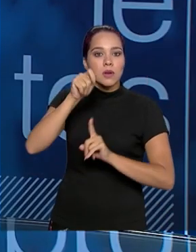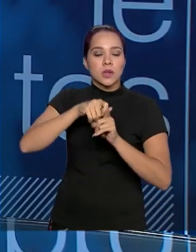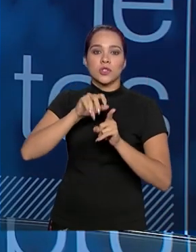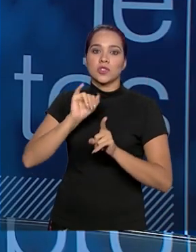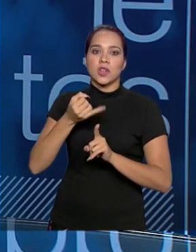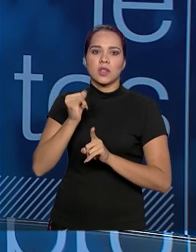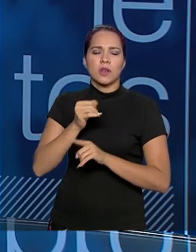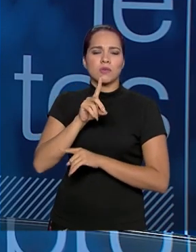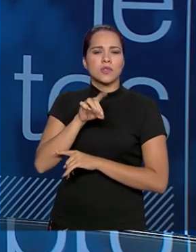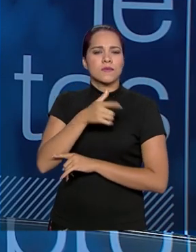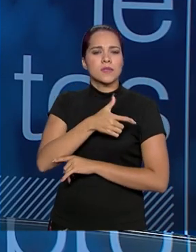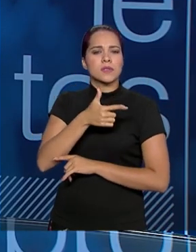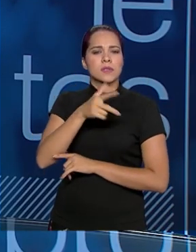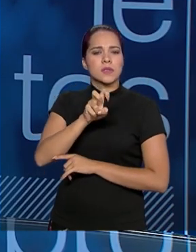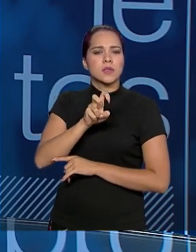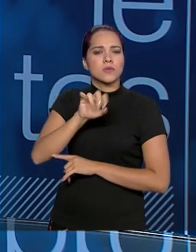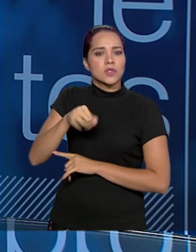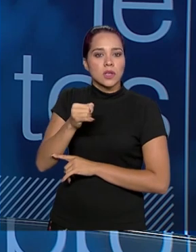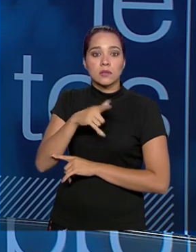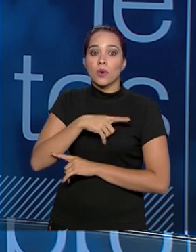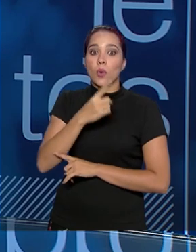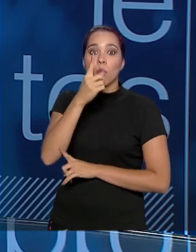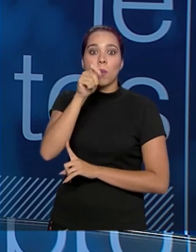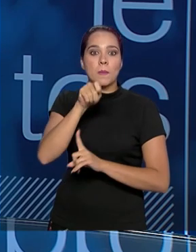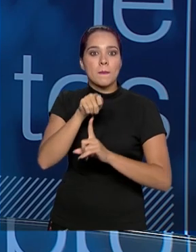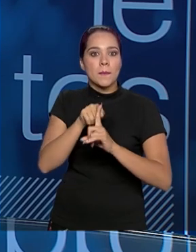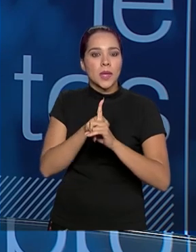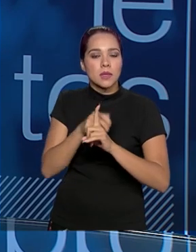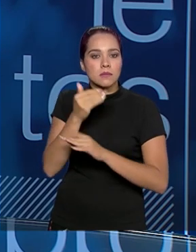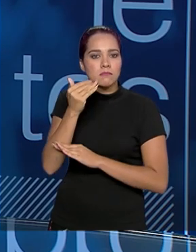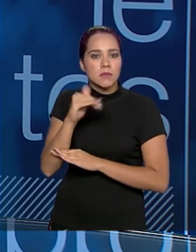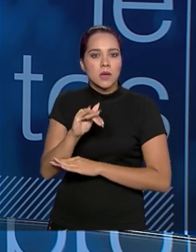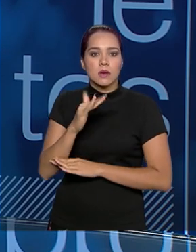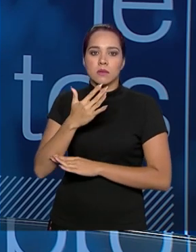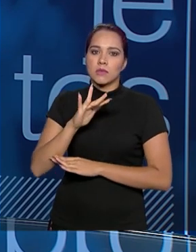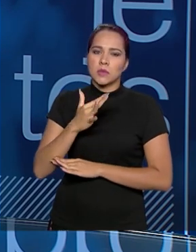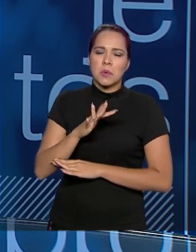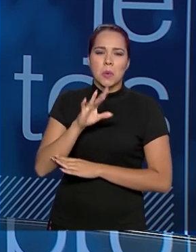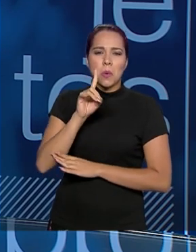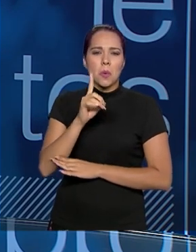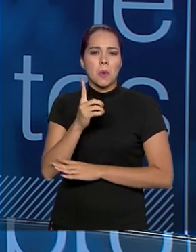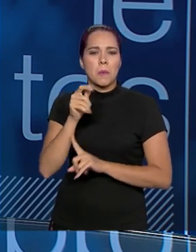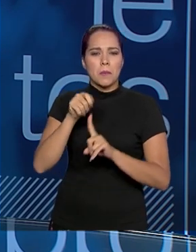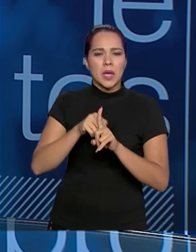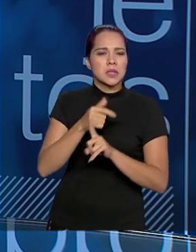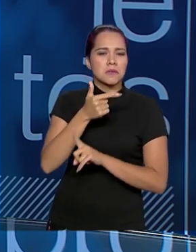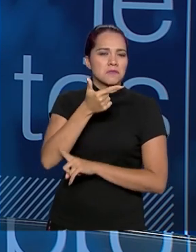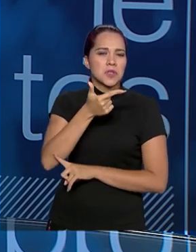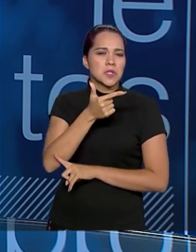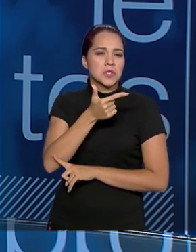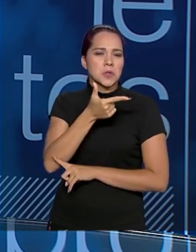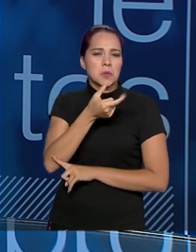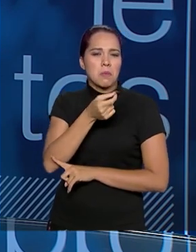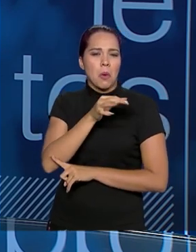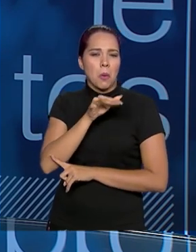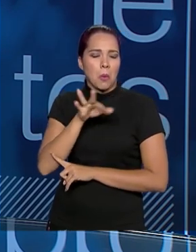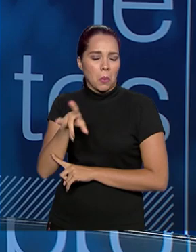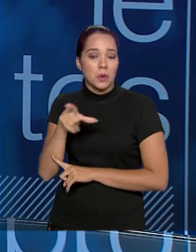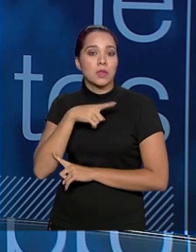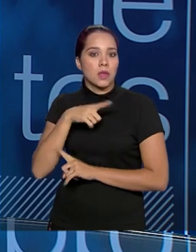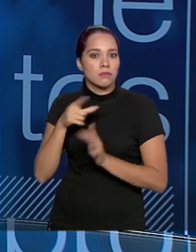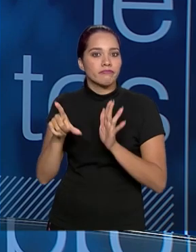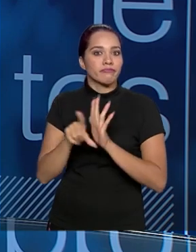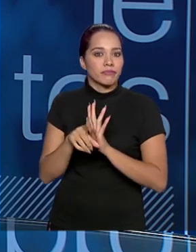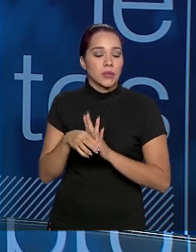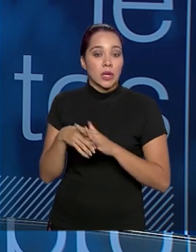janeiro, 25 de janeiro. A tinha praticamente um mês e meio, um mês e vinte e poucos dias de existência. A